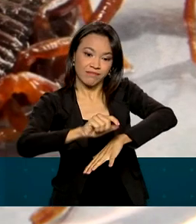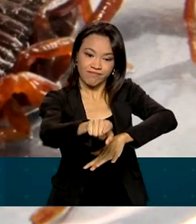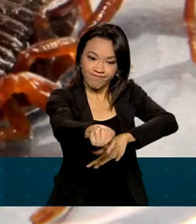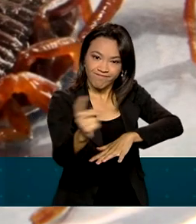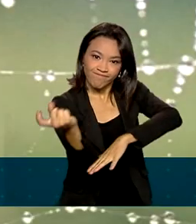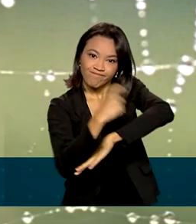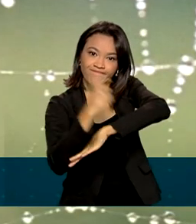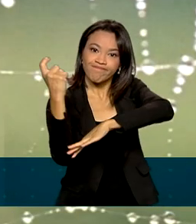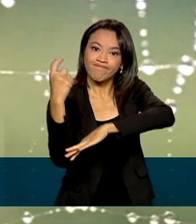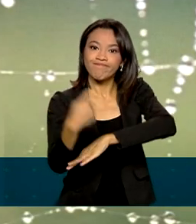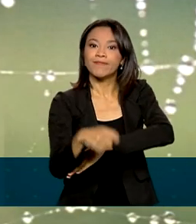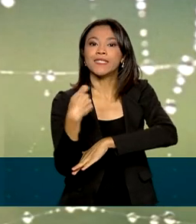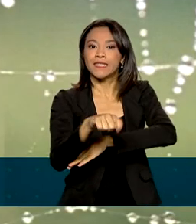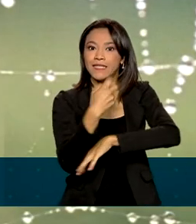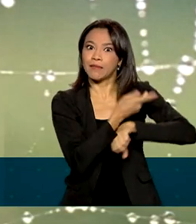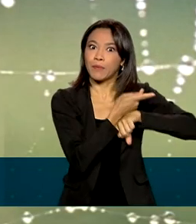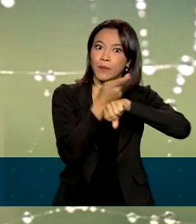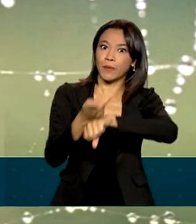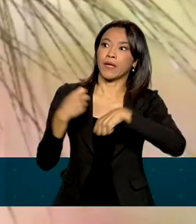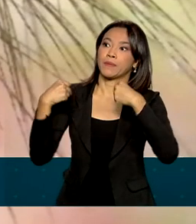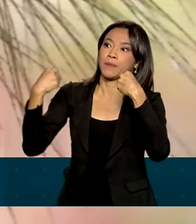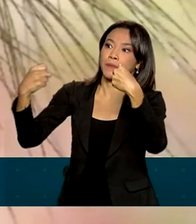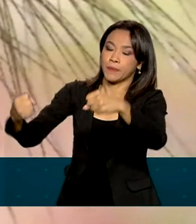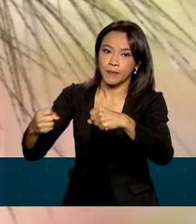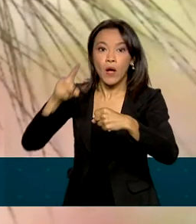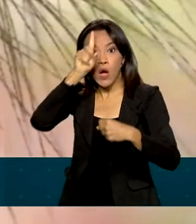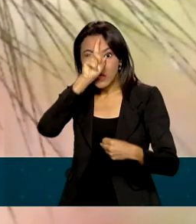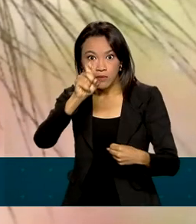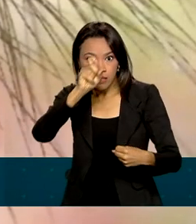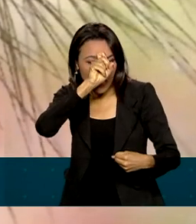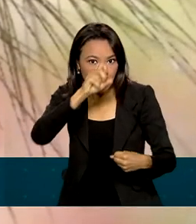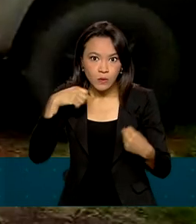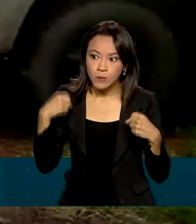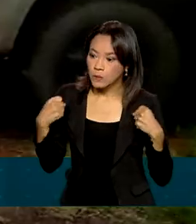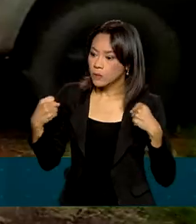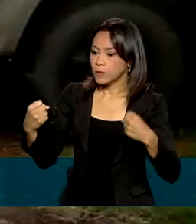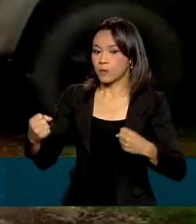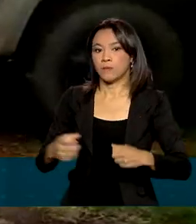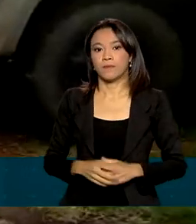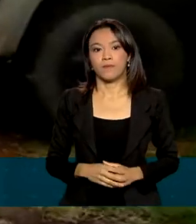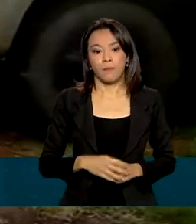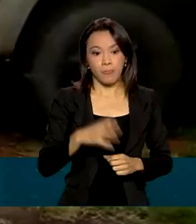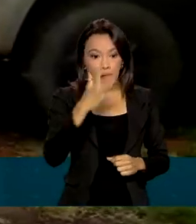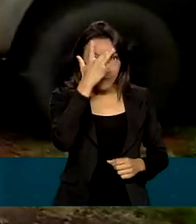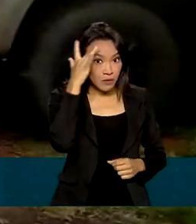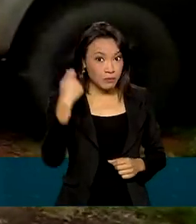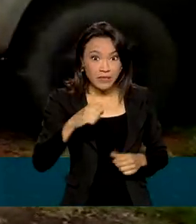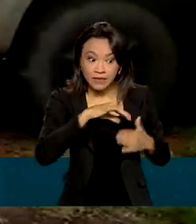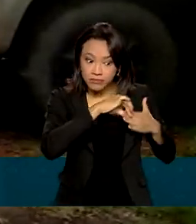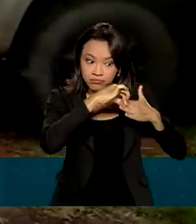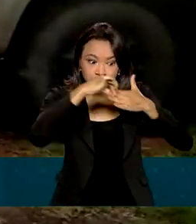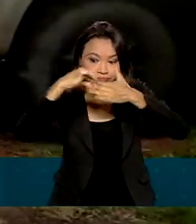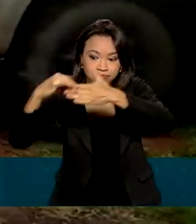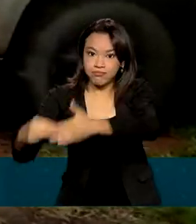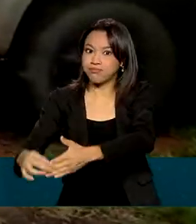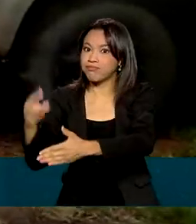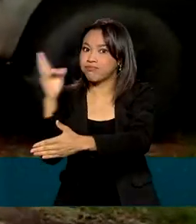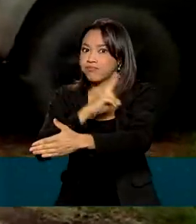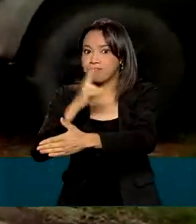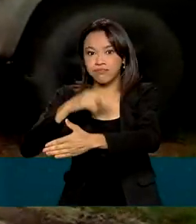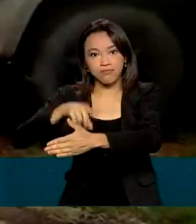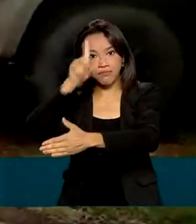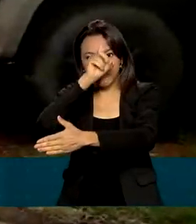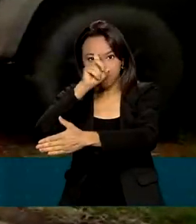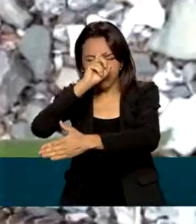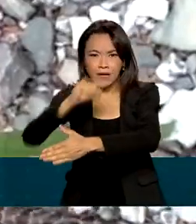é necessário procurar atendimento médico imediatamente. Essa pessoa tem que ser encaminhada para o hospital para tomar o soro